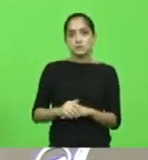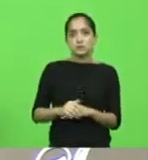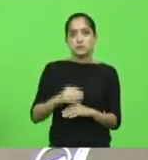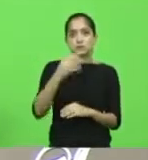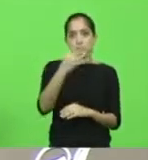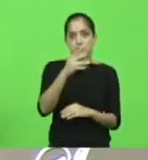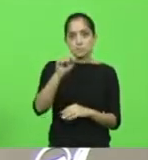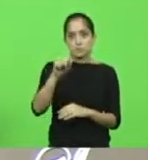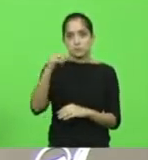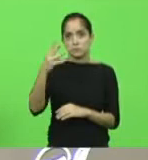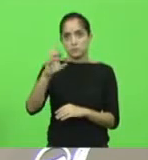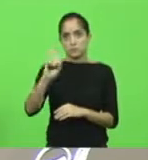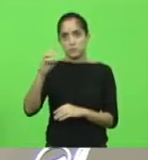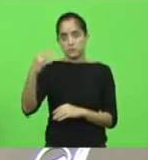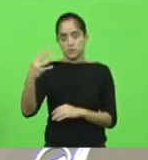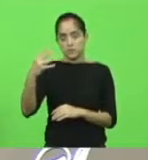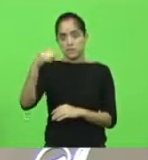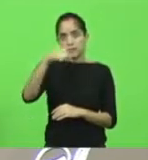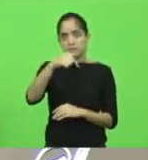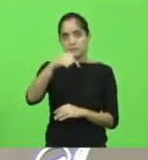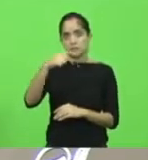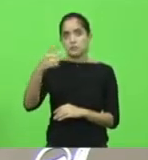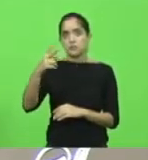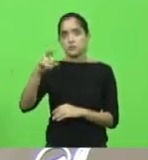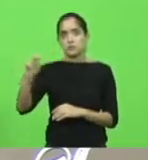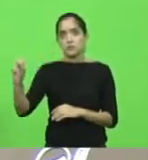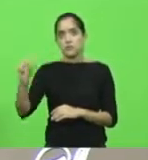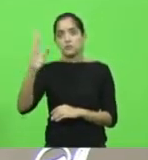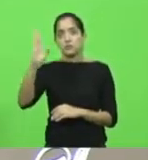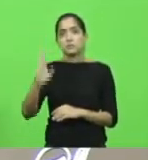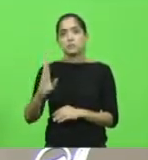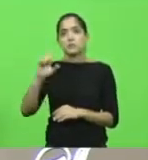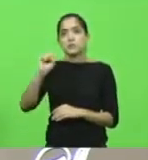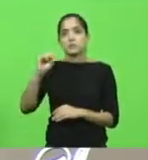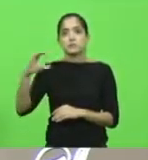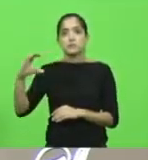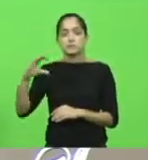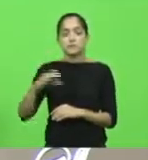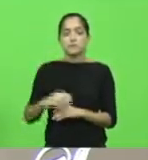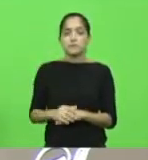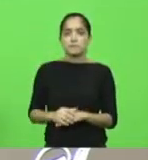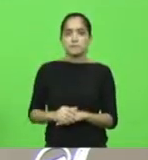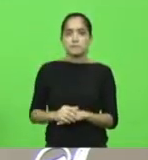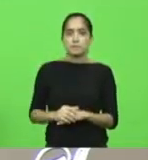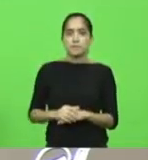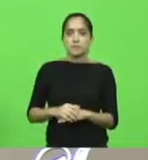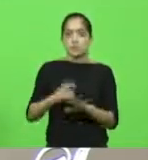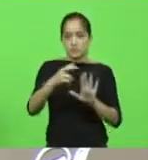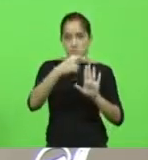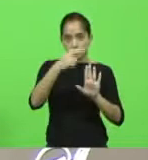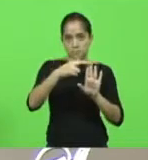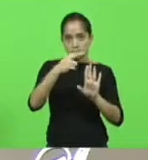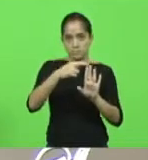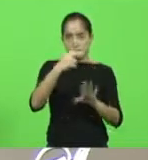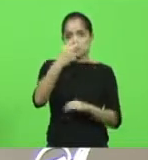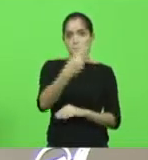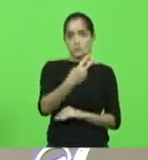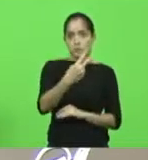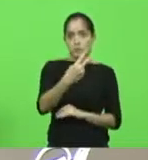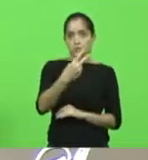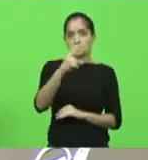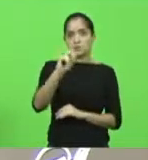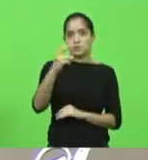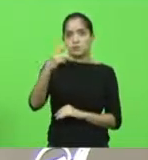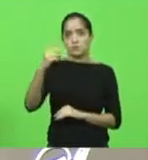.04.7200, barra SC. E a resolução nº 2, de 2021,